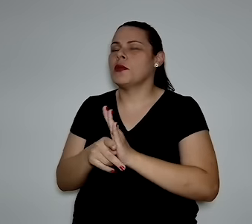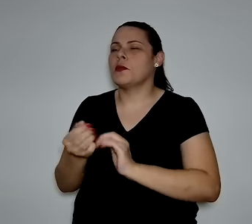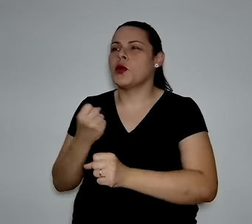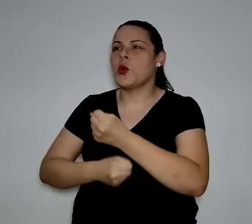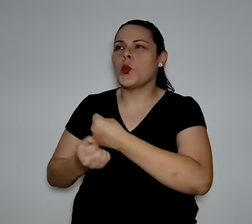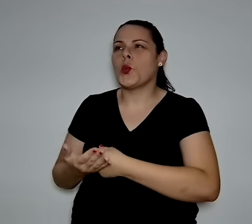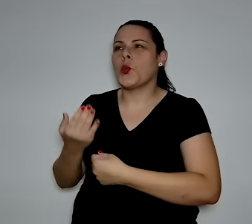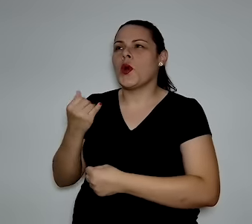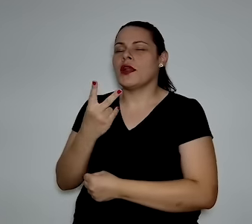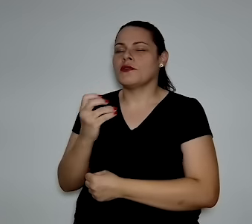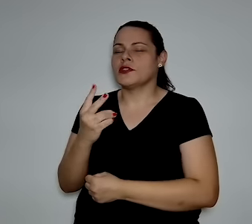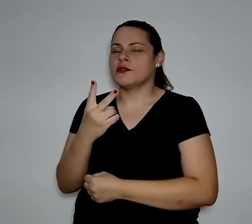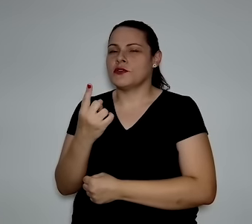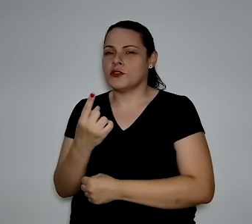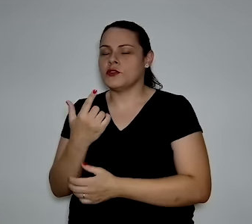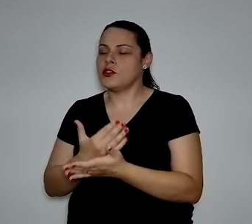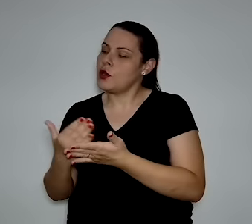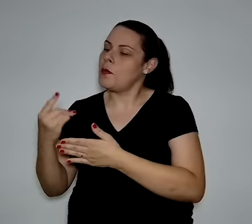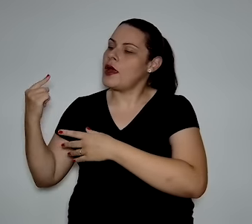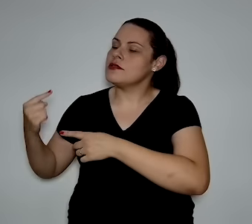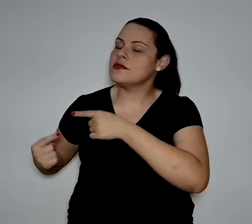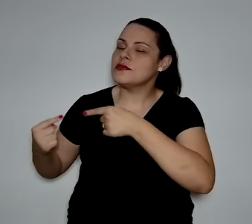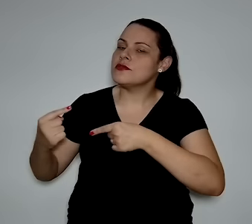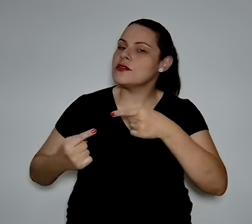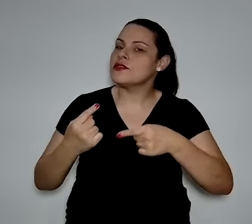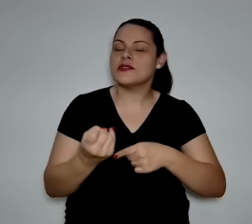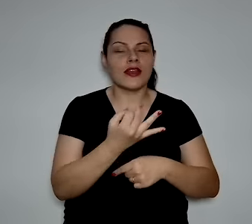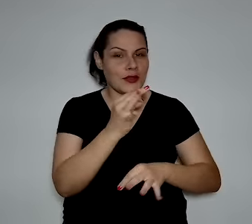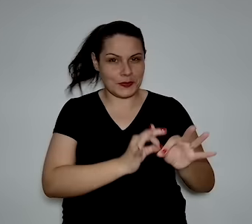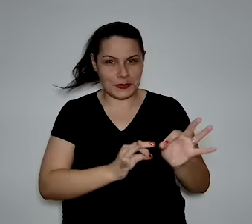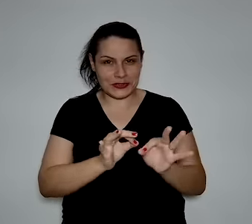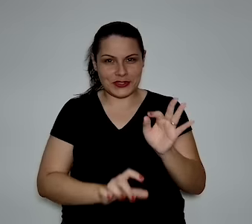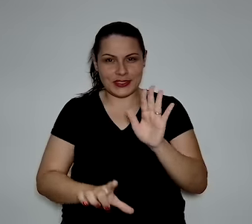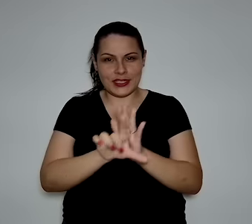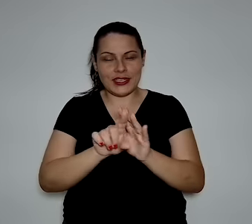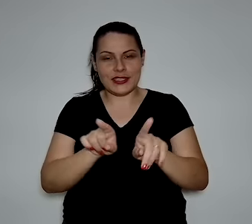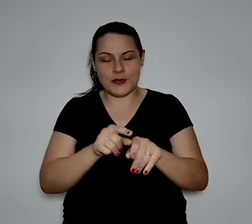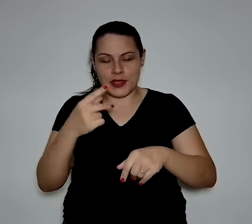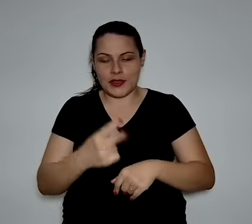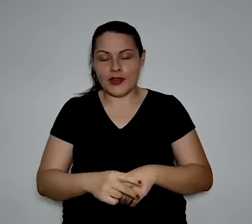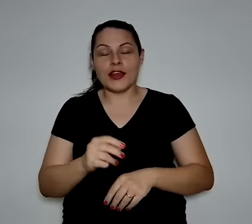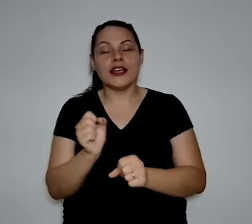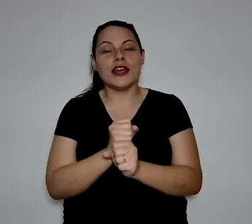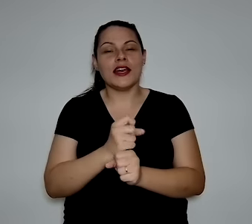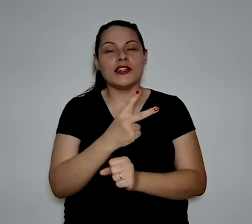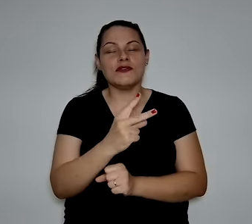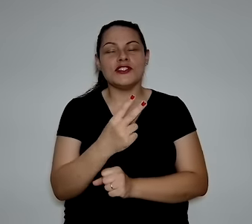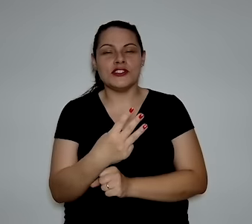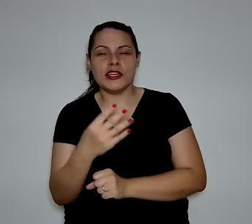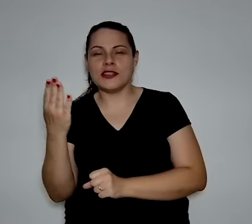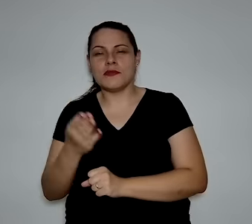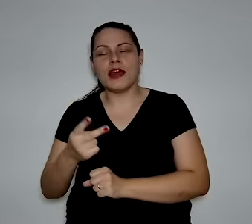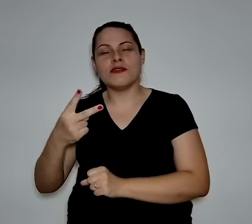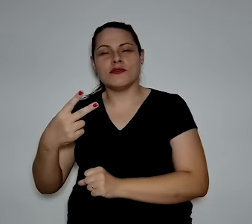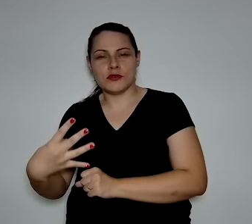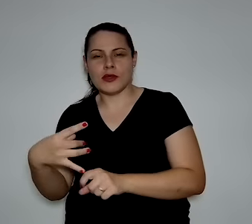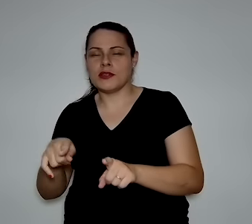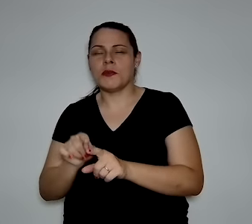remete a 2021, se a gente está discutindo projetos de lei agora em 2023, 2024,